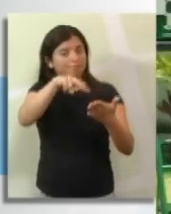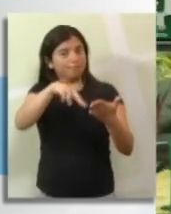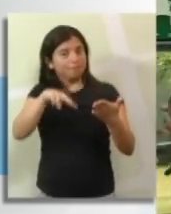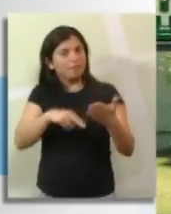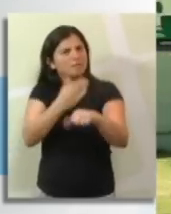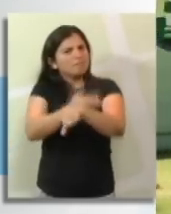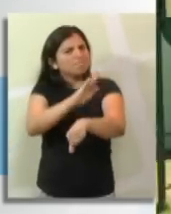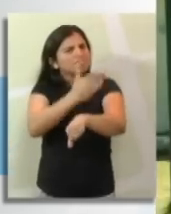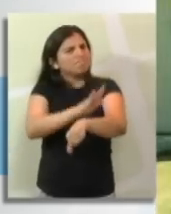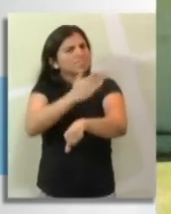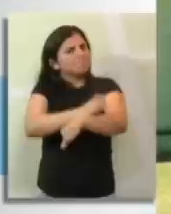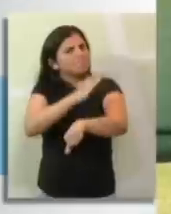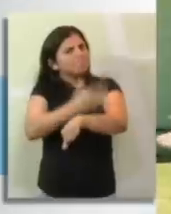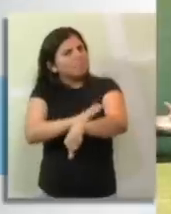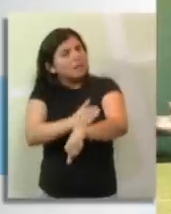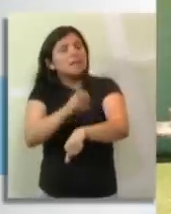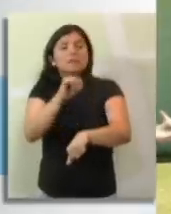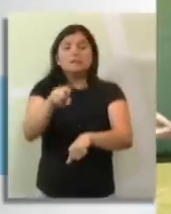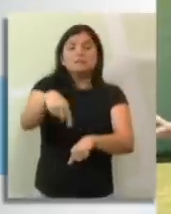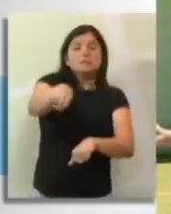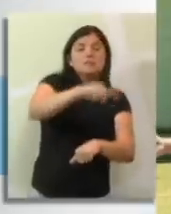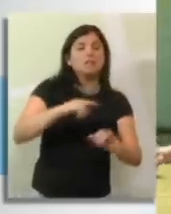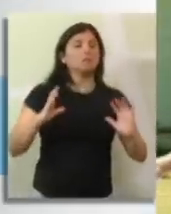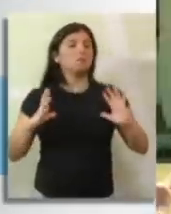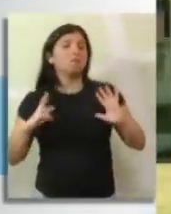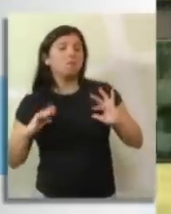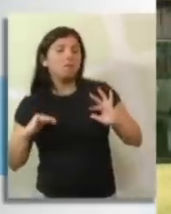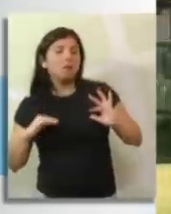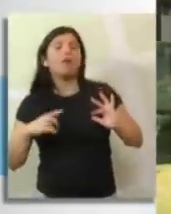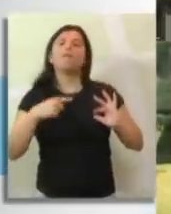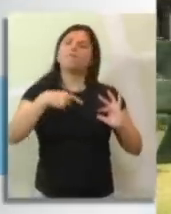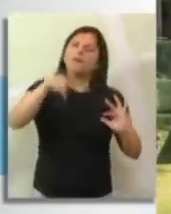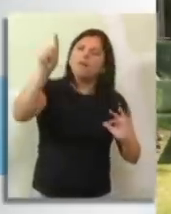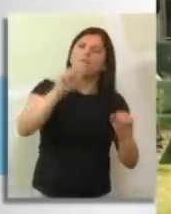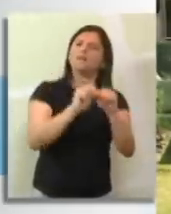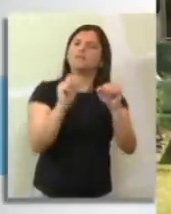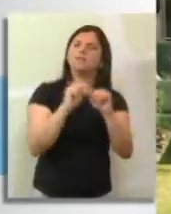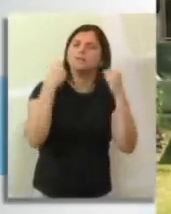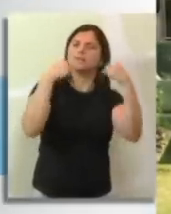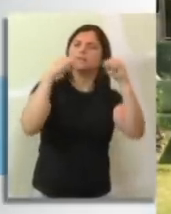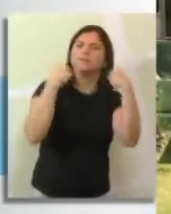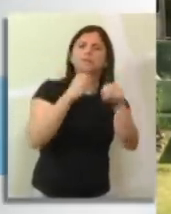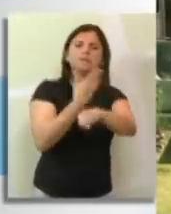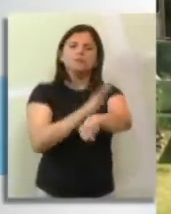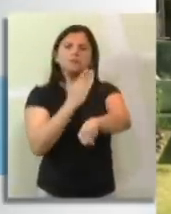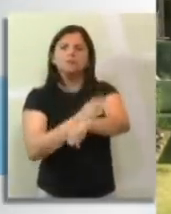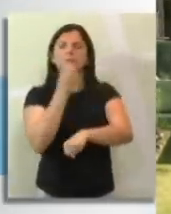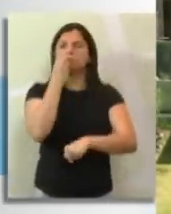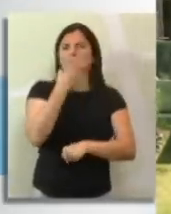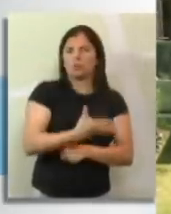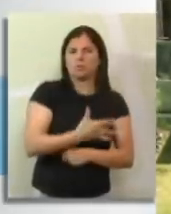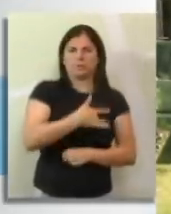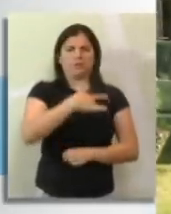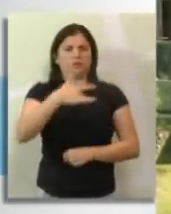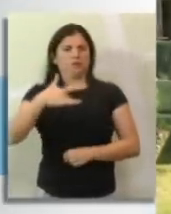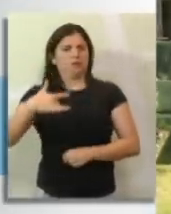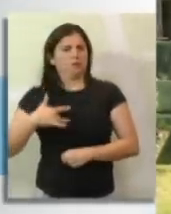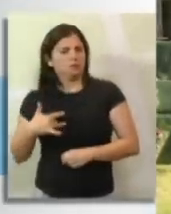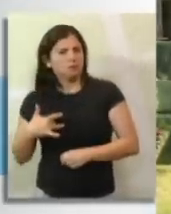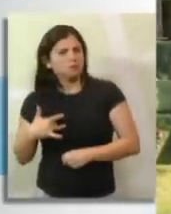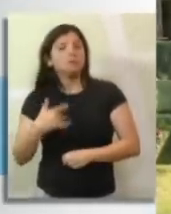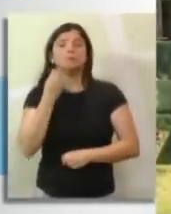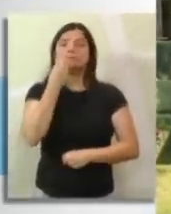aula 3. Ah, mas vê se faz um esportezinho no tempo livre, né? Só assim a gente fica com o corpo e a alma revigorados, tá bom?